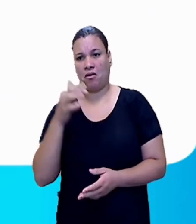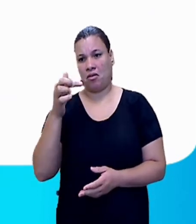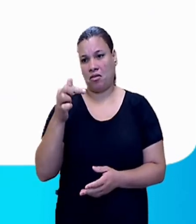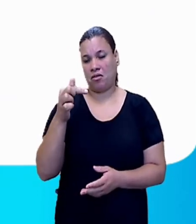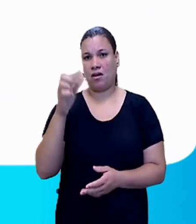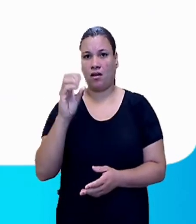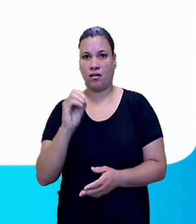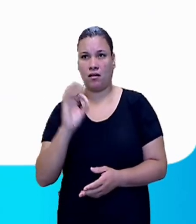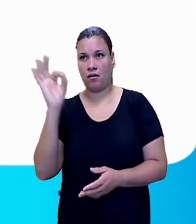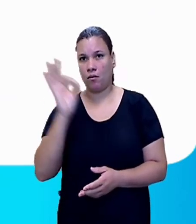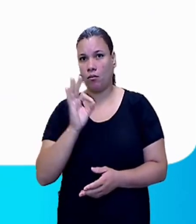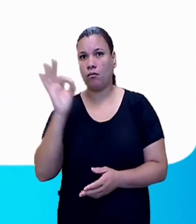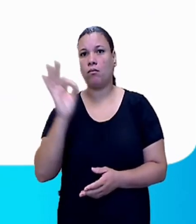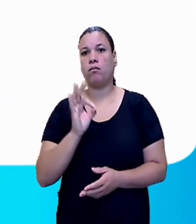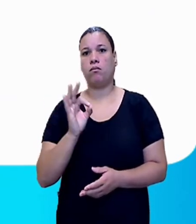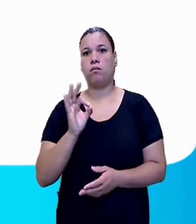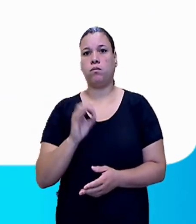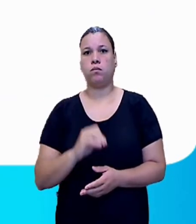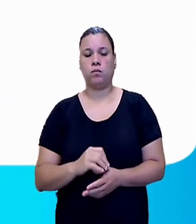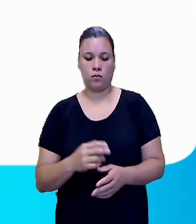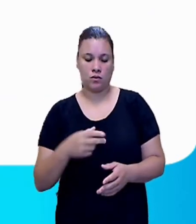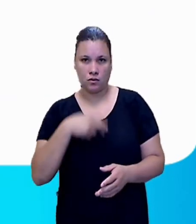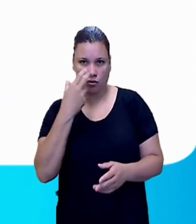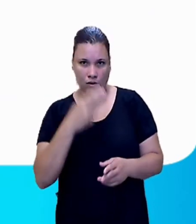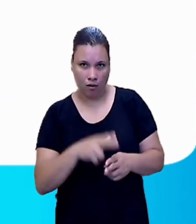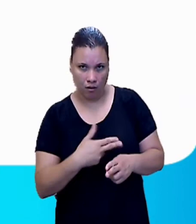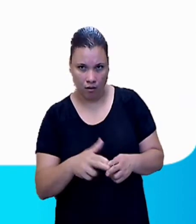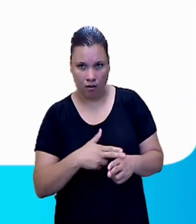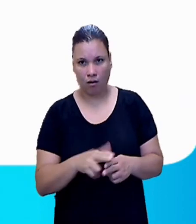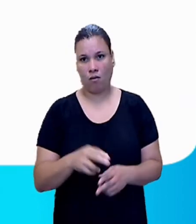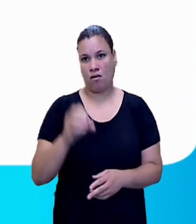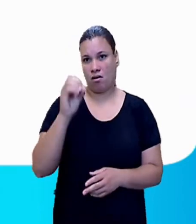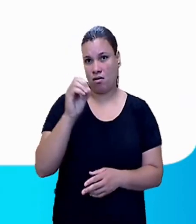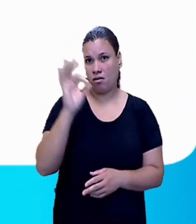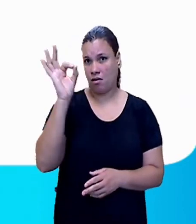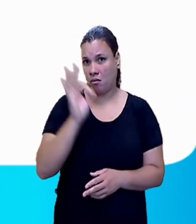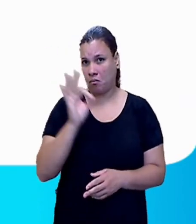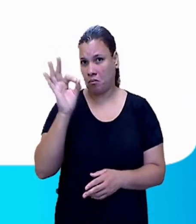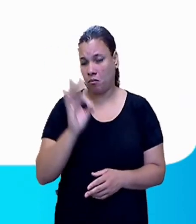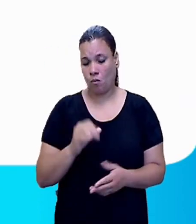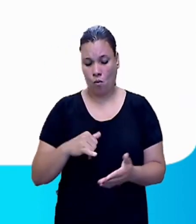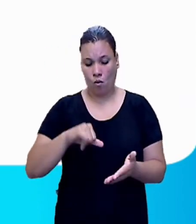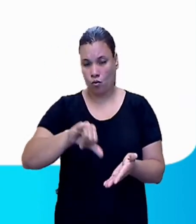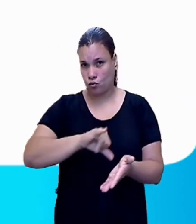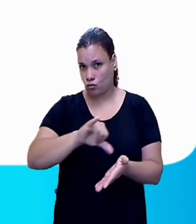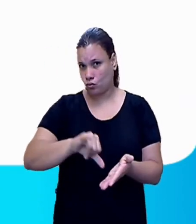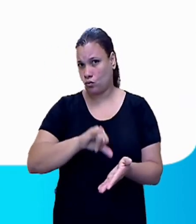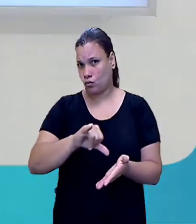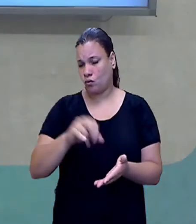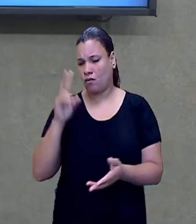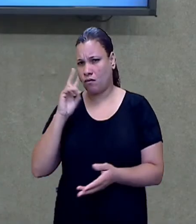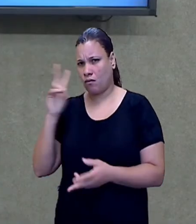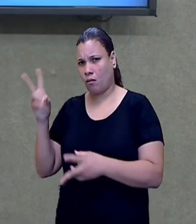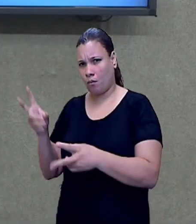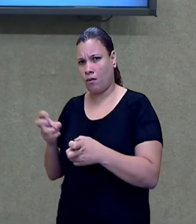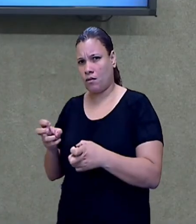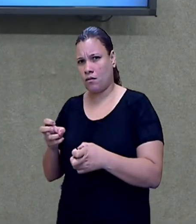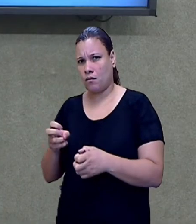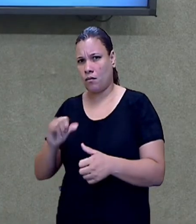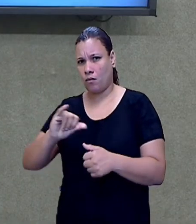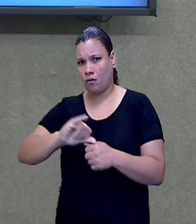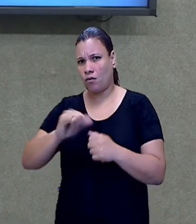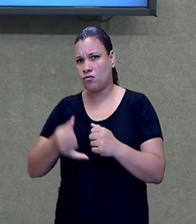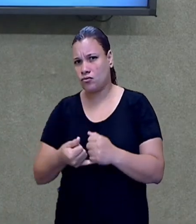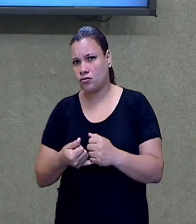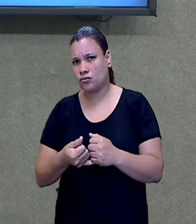de gordura saturada. Observem, aqui no corpo de texto, nós temos o emprego do adjetivo, novo e